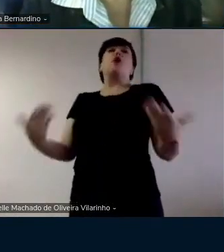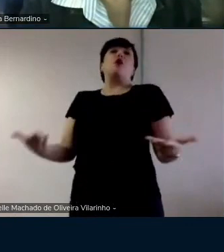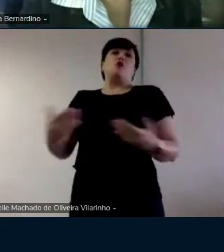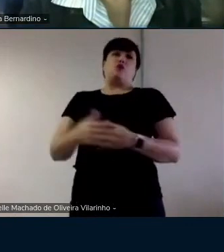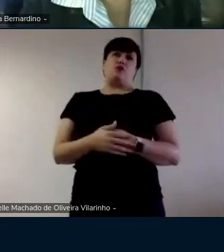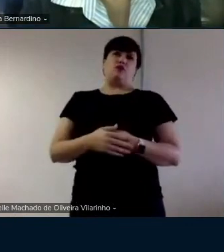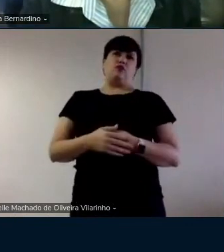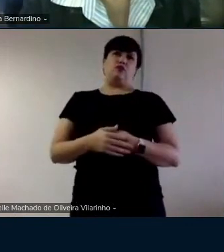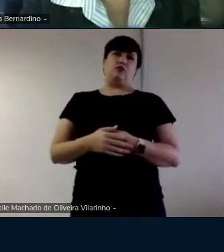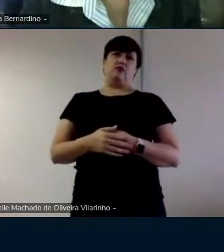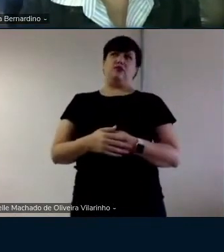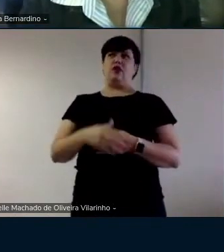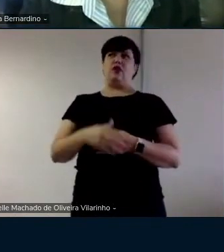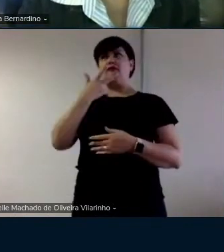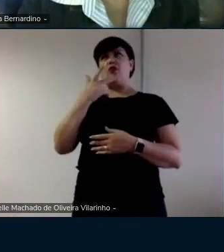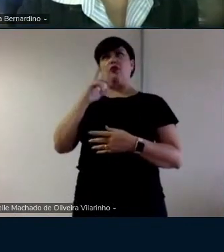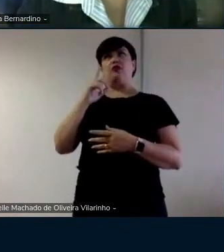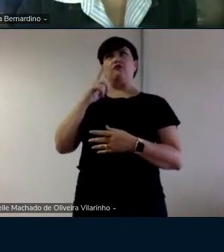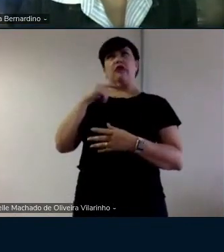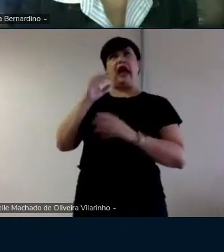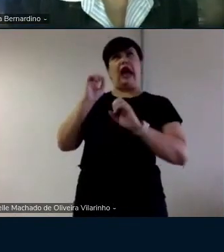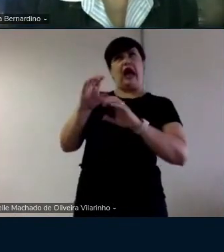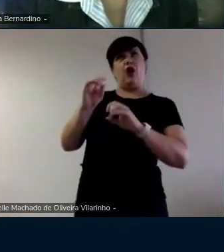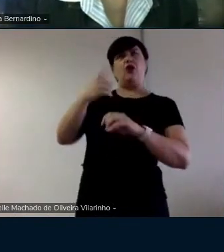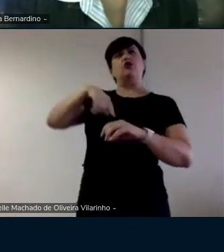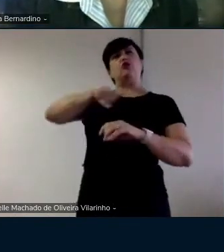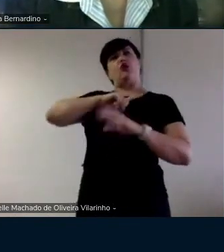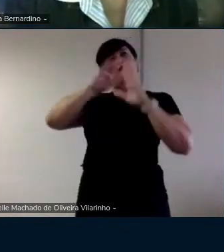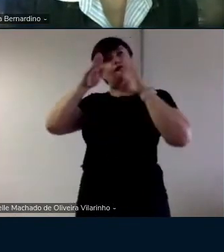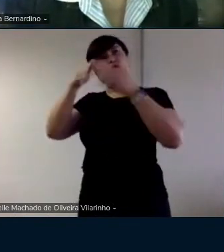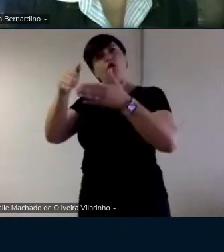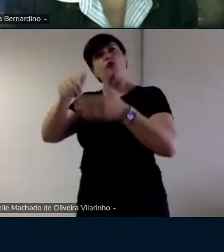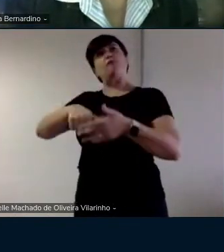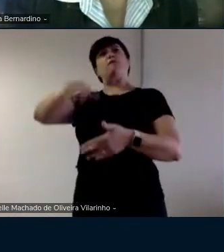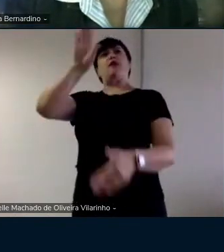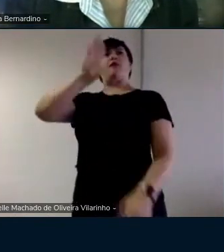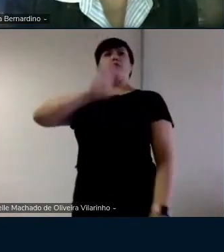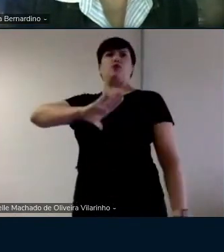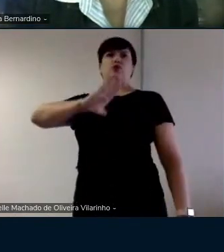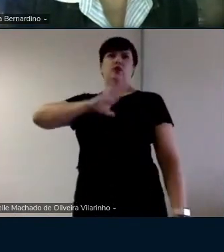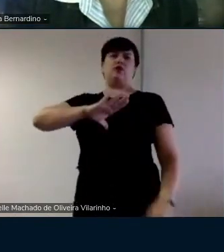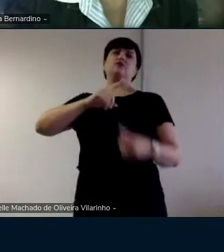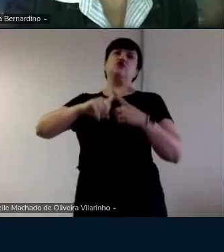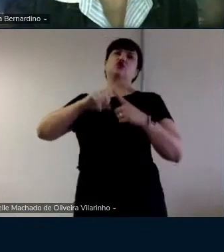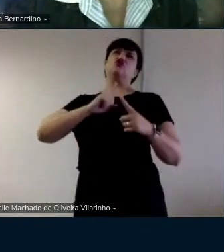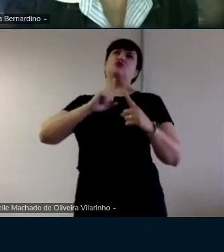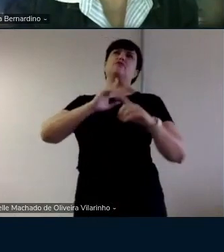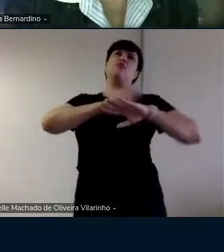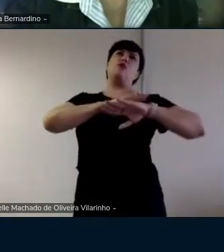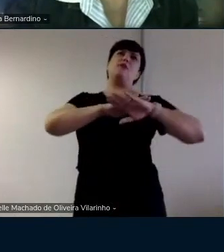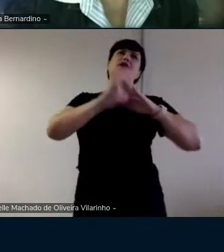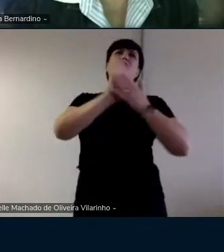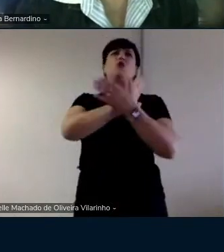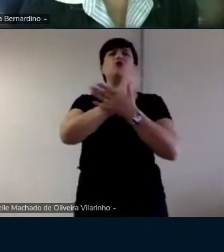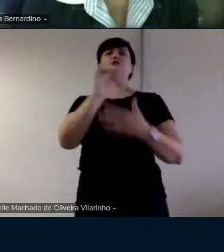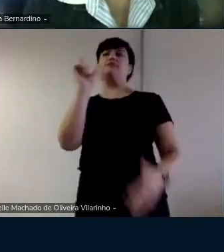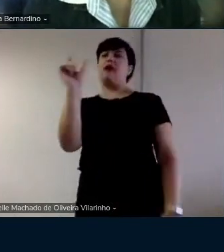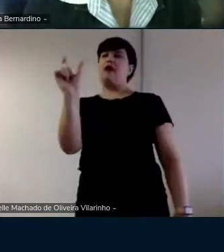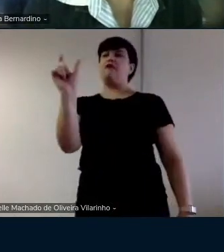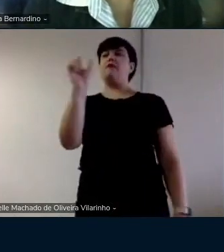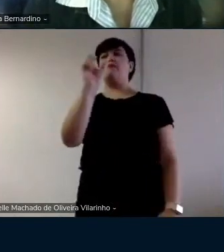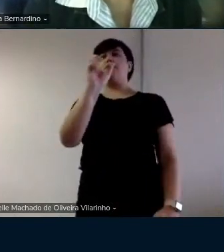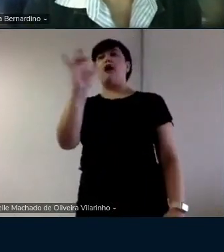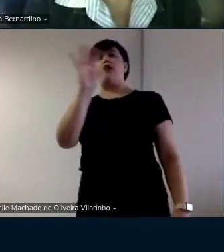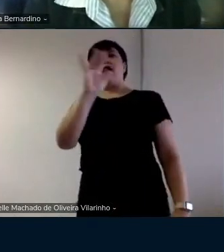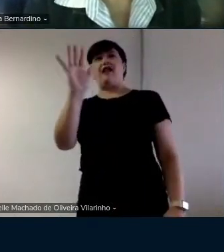No caso, assim, das aulas, né? A gente focou mais no português, tanto que havia momentos em que a gente fazia a datilologia da palavra para